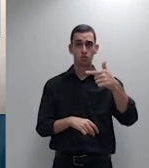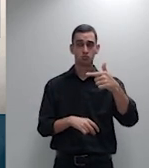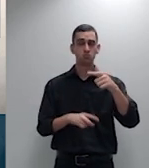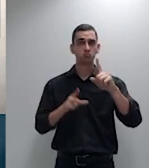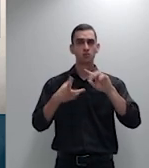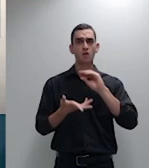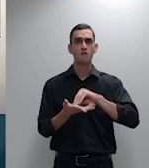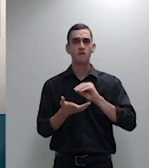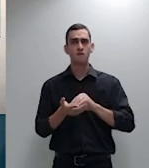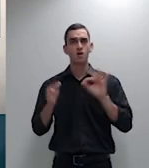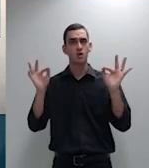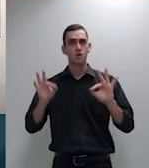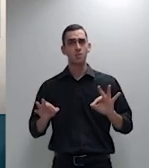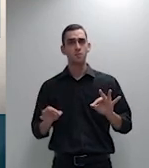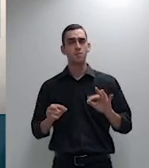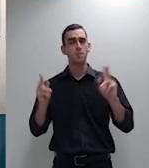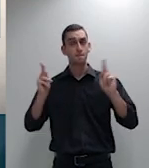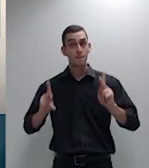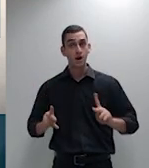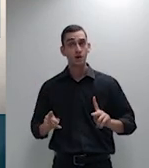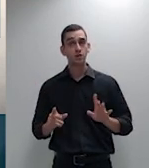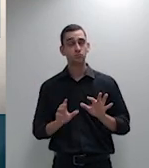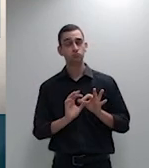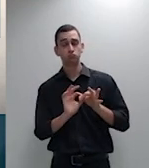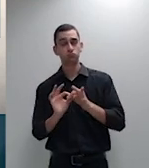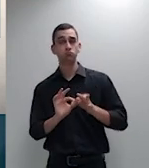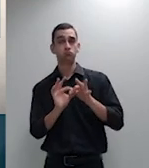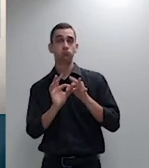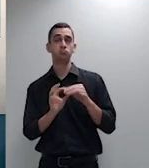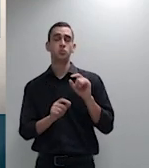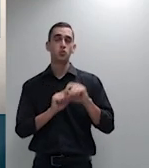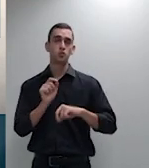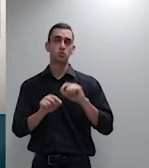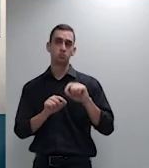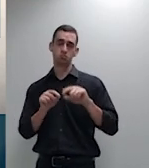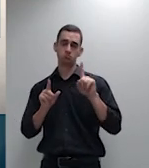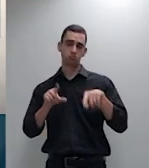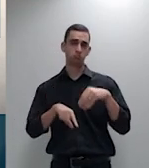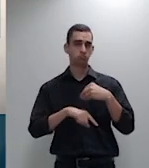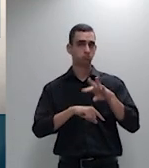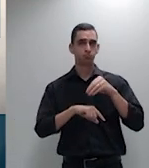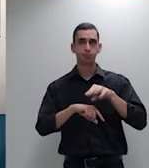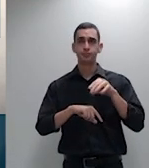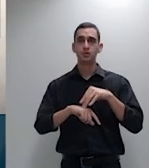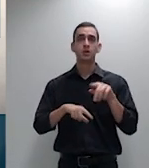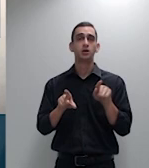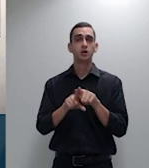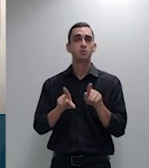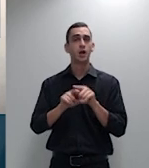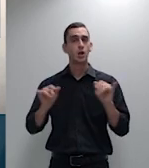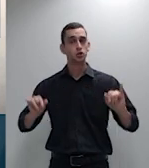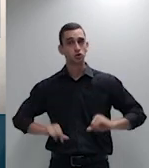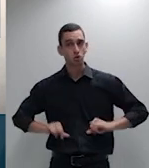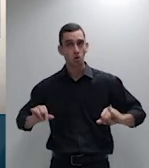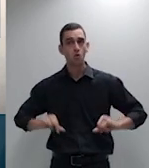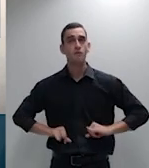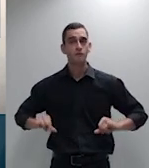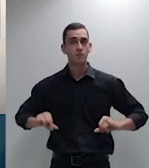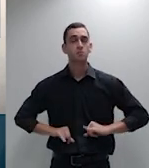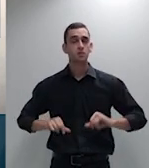de fé do IDEC ela é simplesmente o sofrimento diário do cidadão que não se depara com